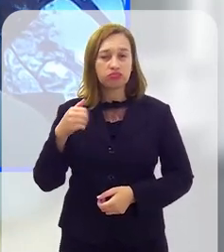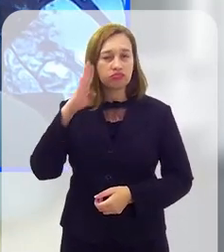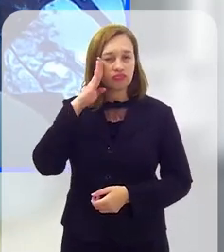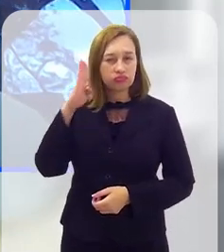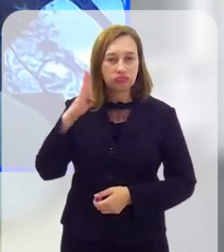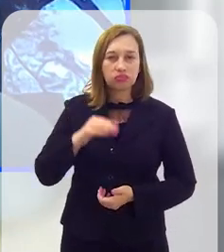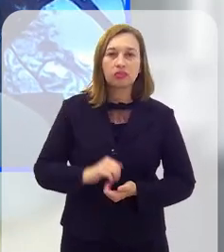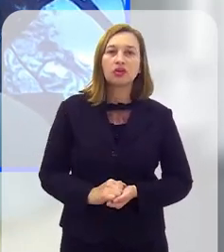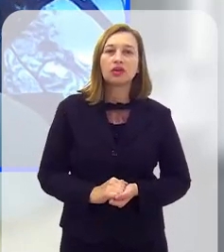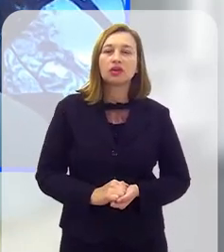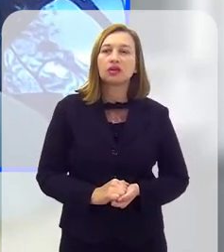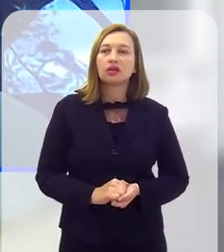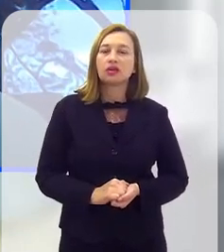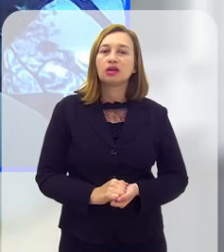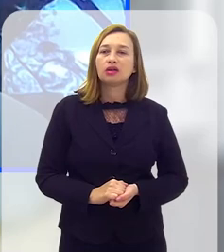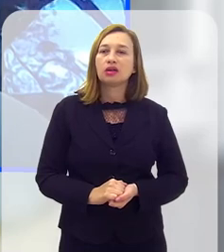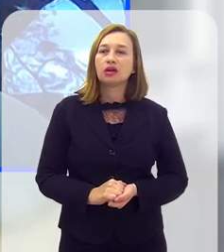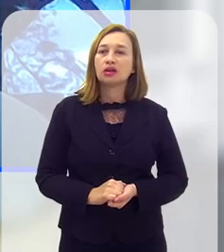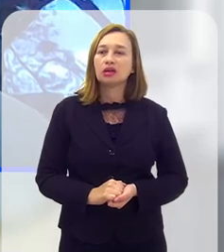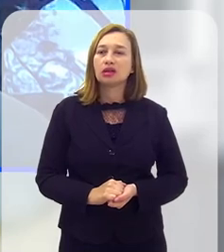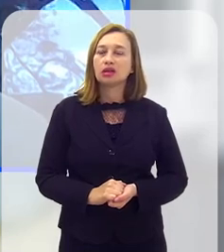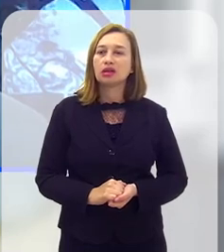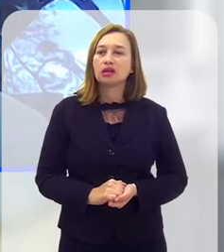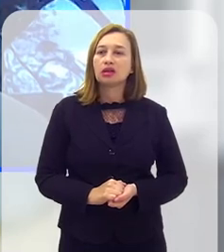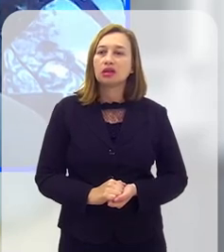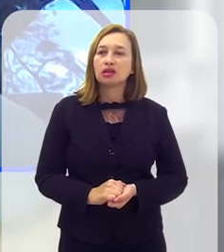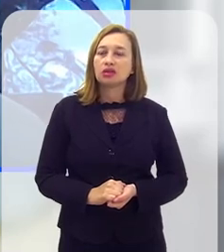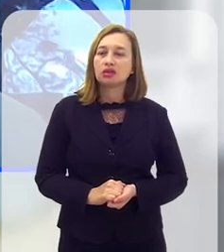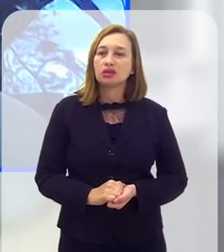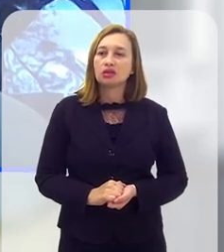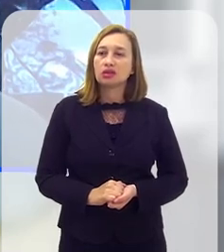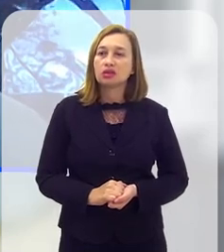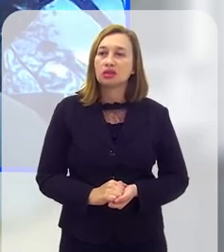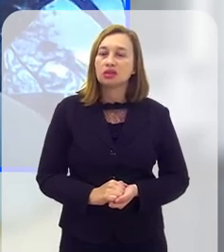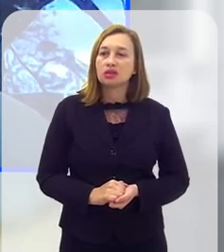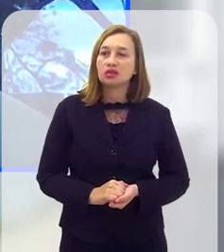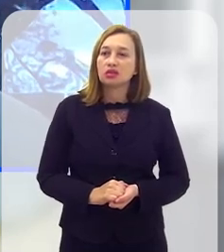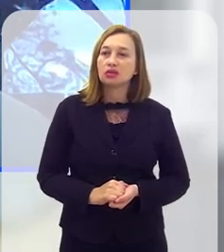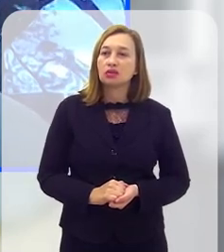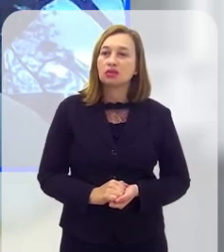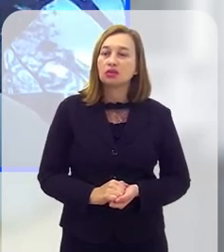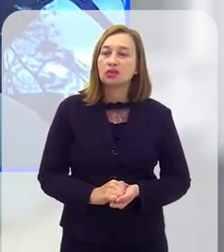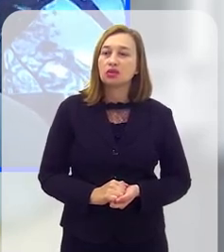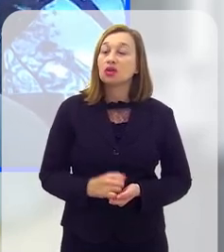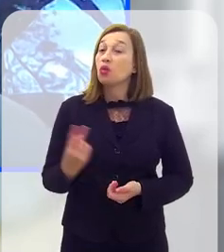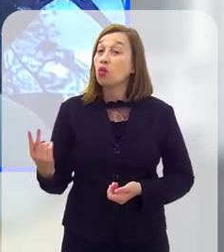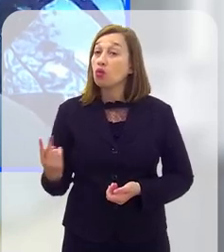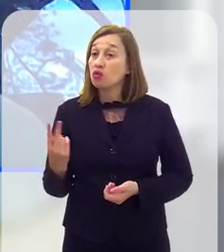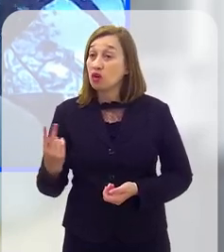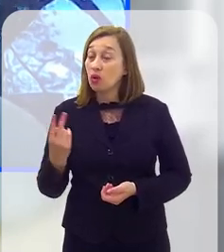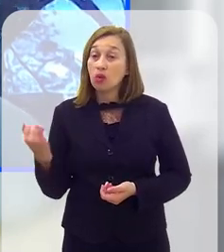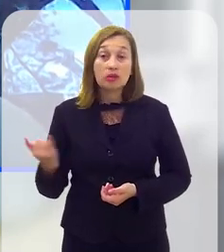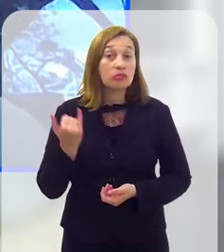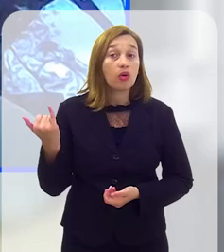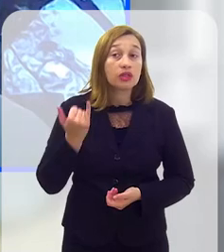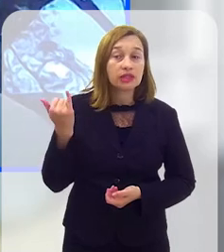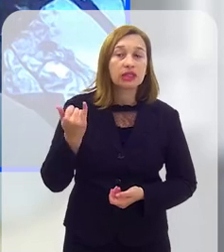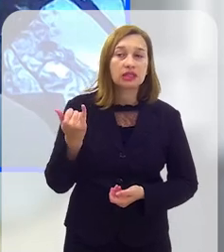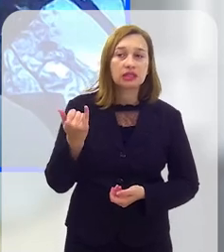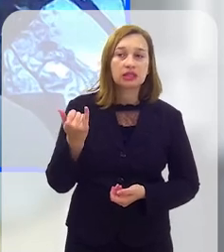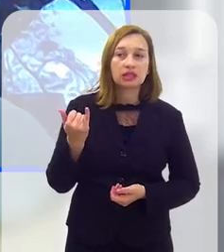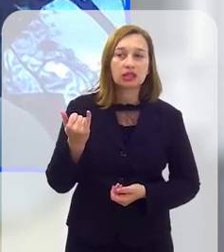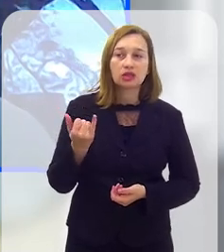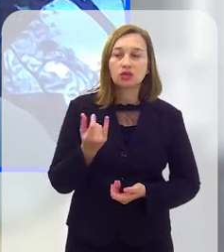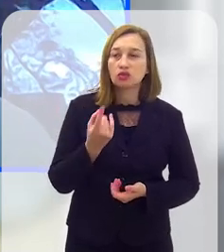assim, o primeiro ponto fundamental é que grande parte do ganho relacionado à cadeia do